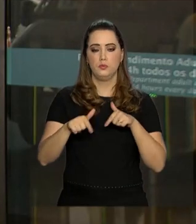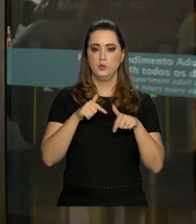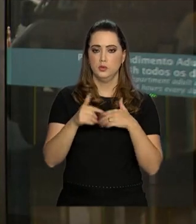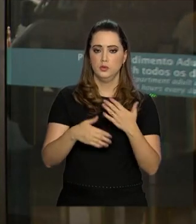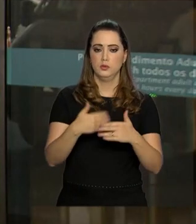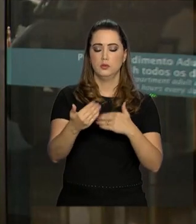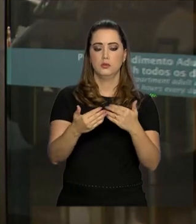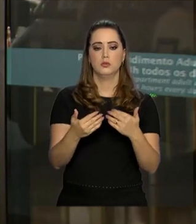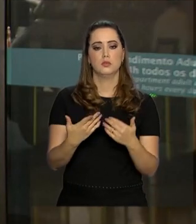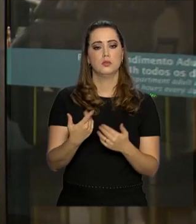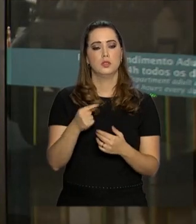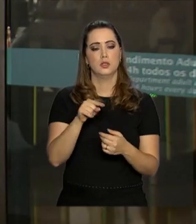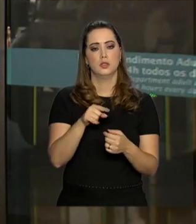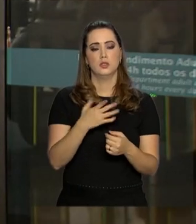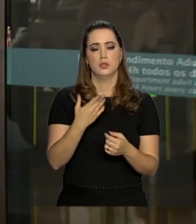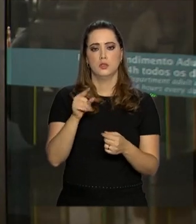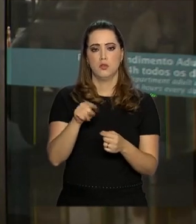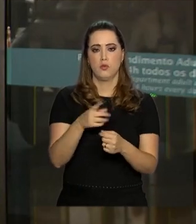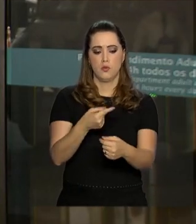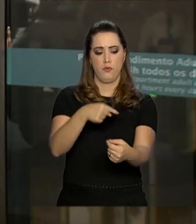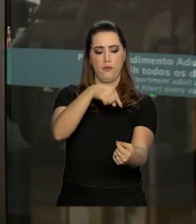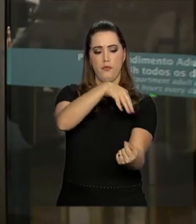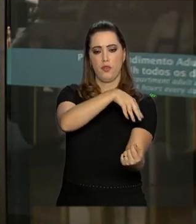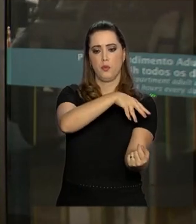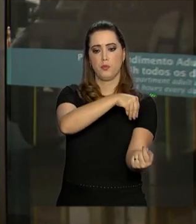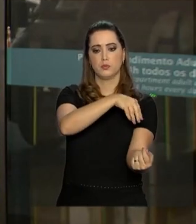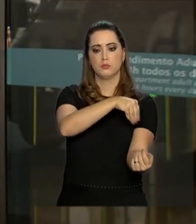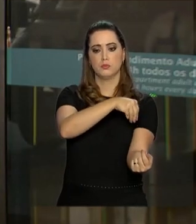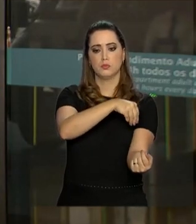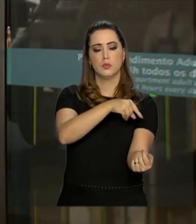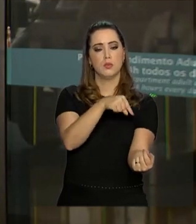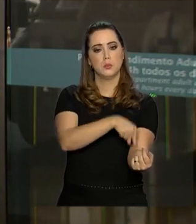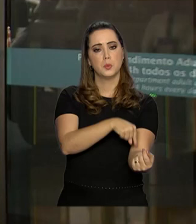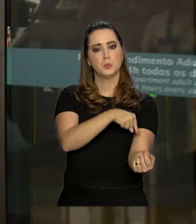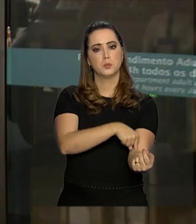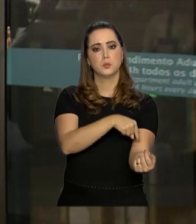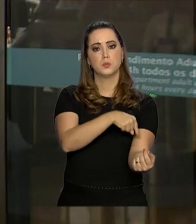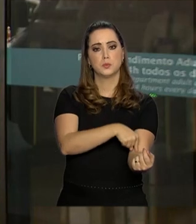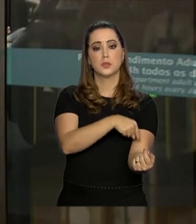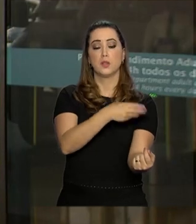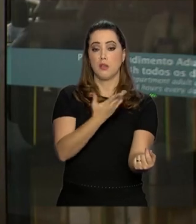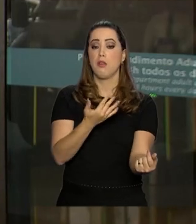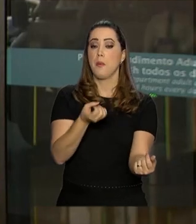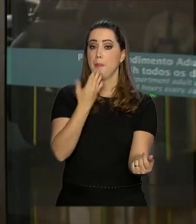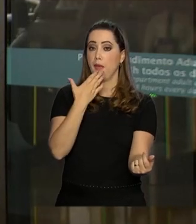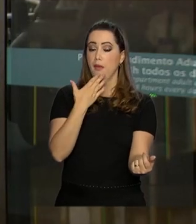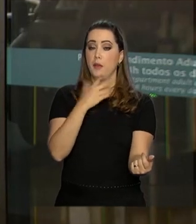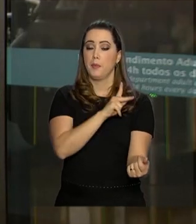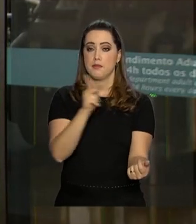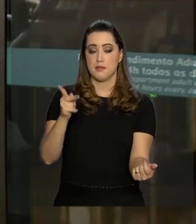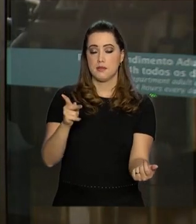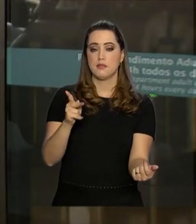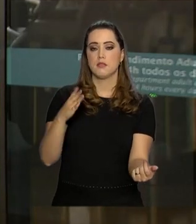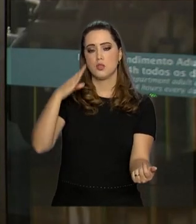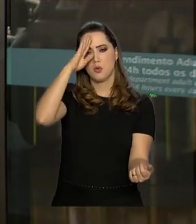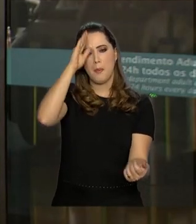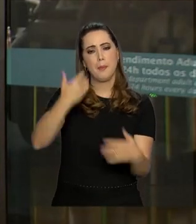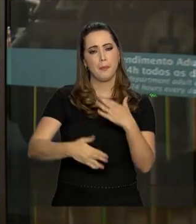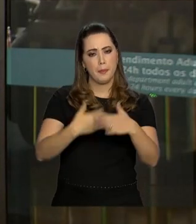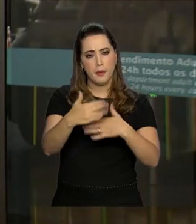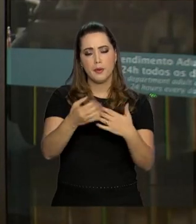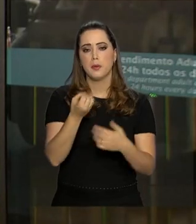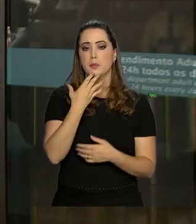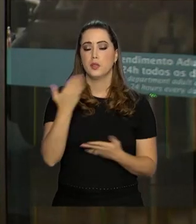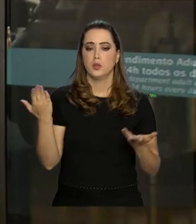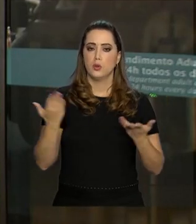parienteral, ou seja, via soro Elas foram muito bem recebidas pelo Presidente da República Inclusive, o avanço que ele